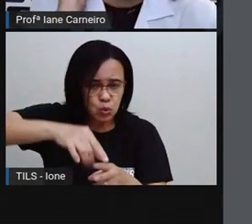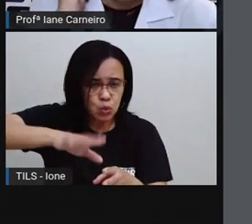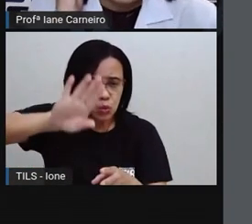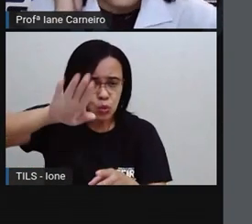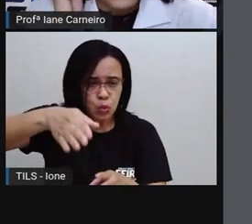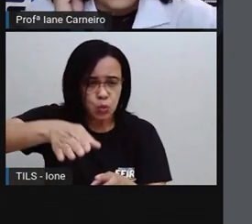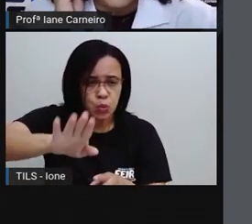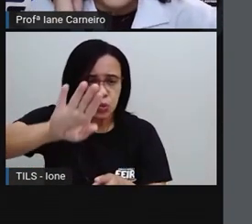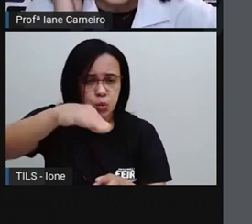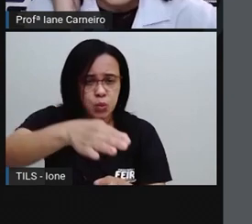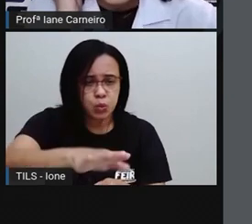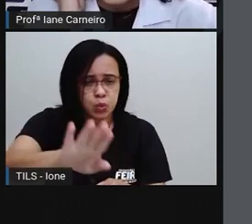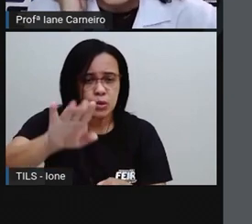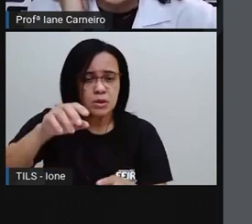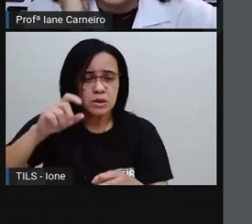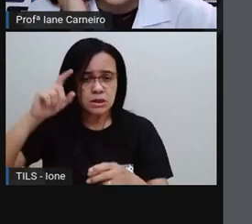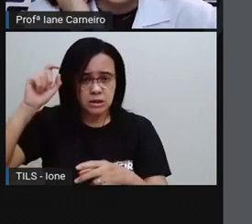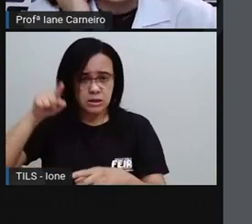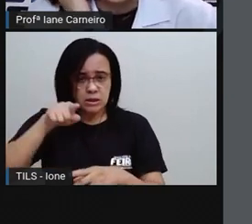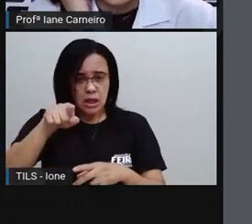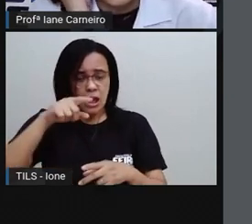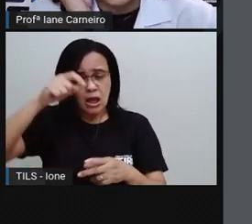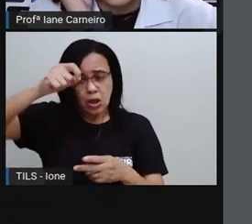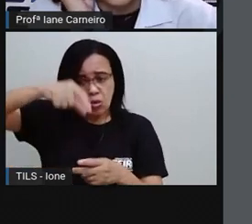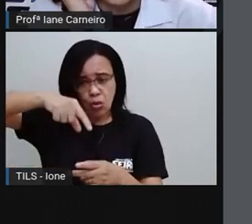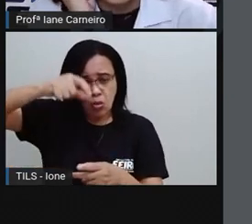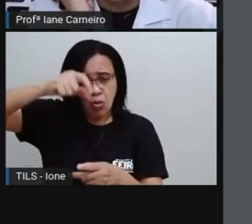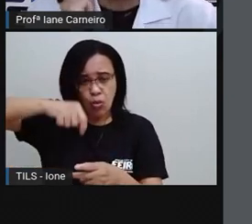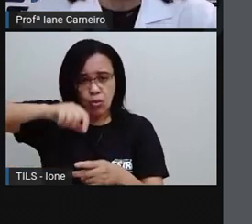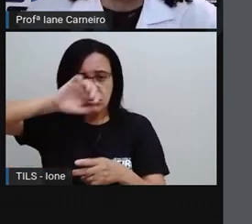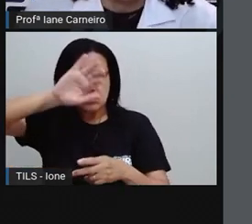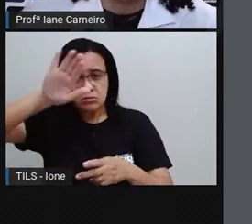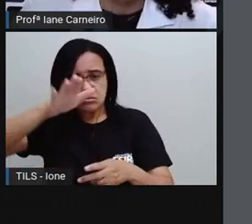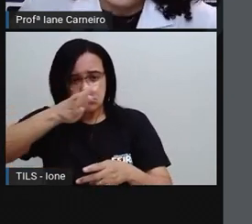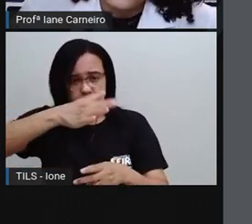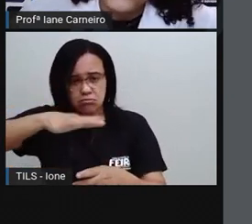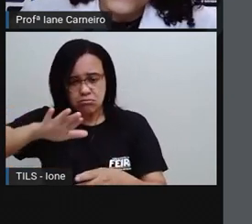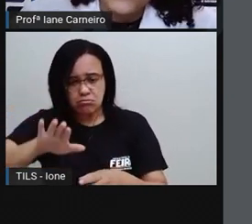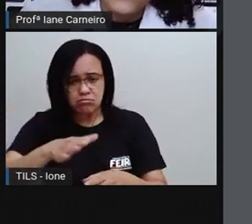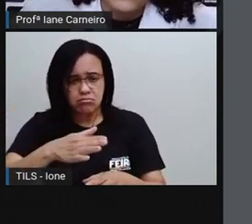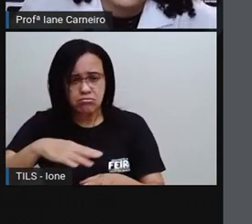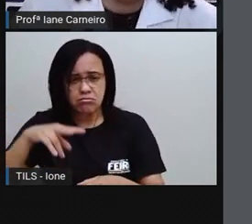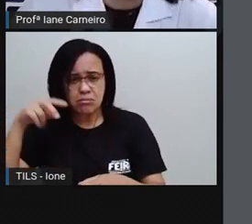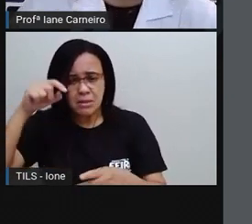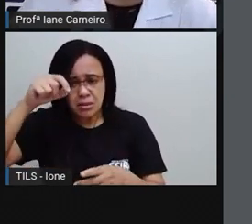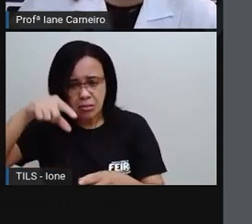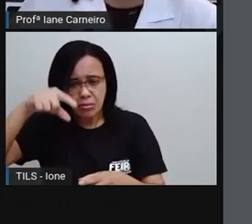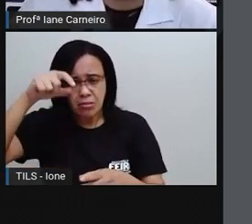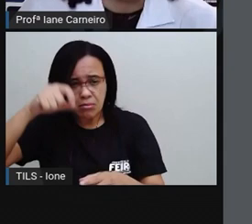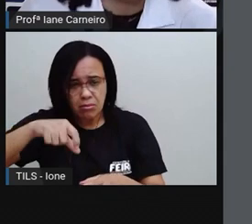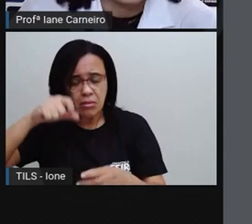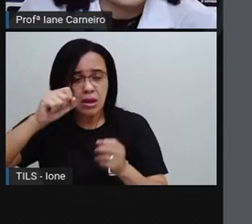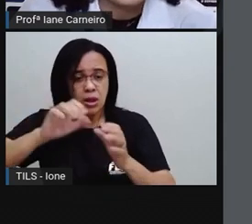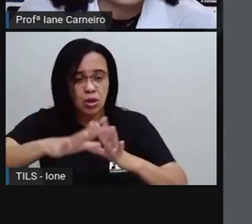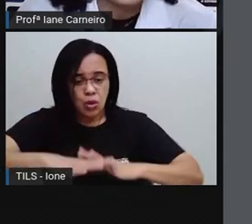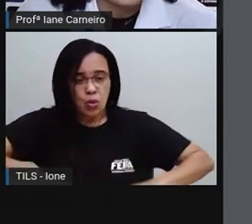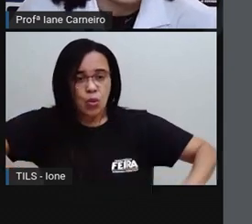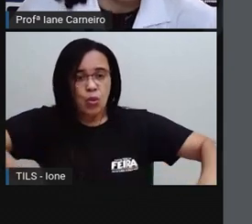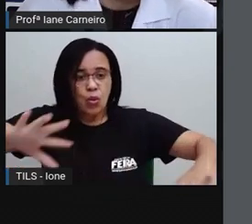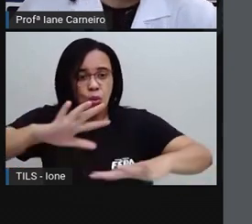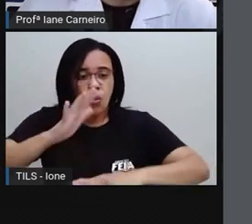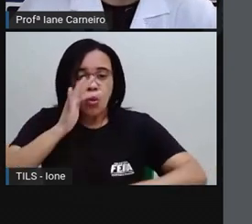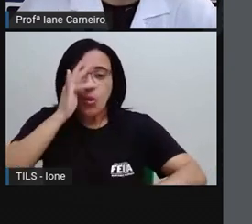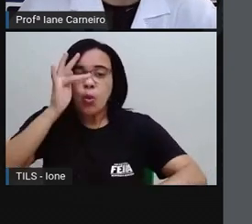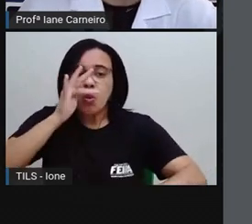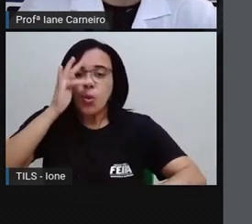Plim Plim veio descendo bem de mansinho e foi cair no jardim, bem em cima de uma linda